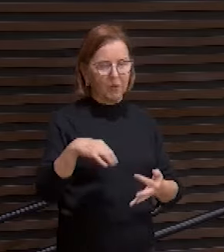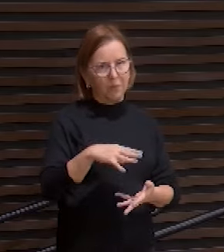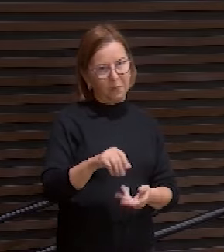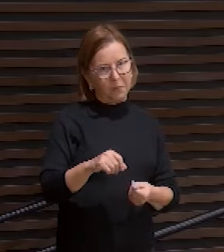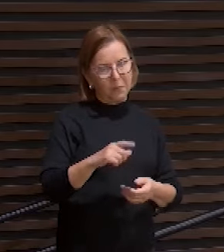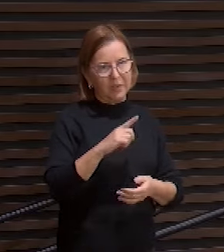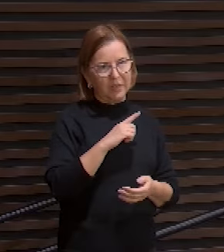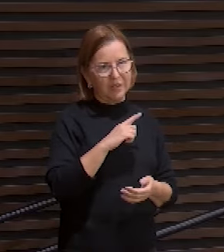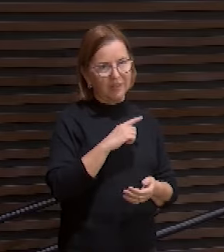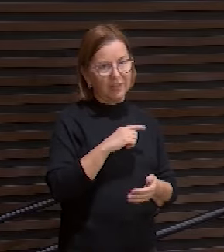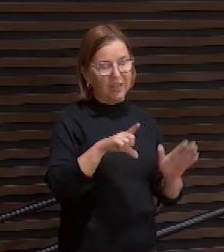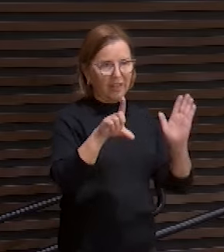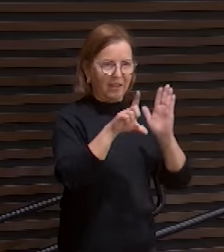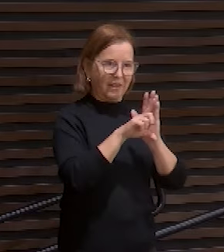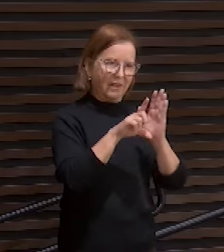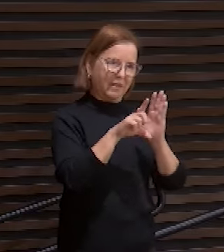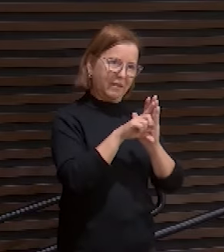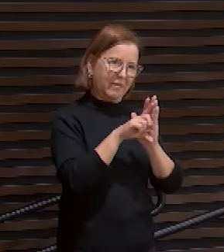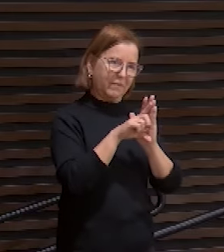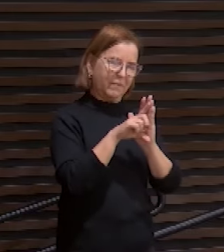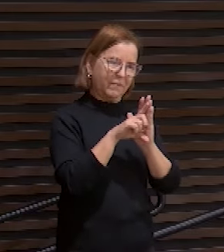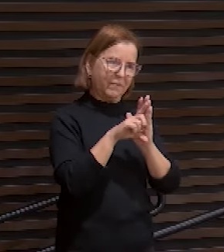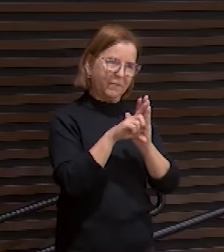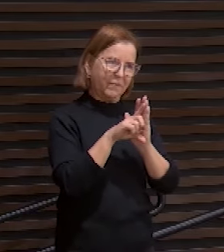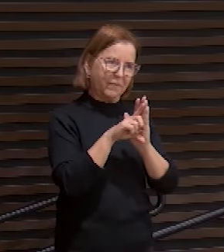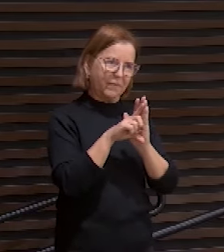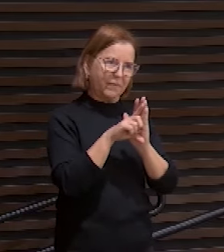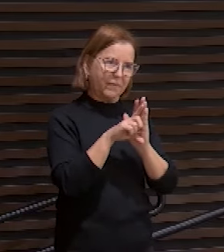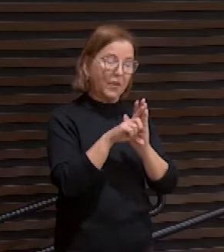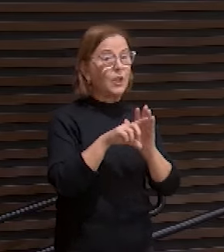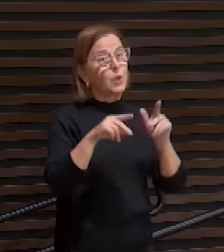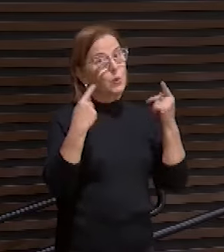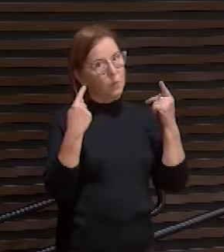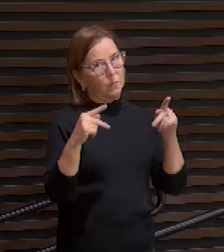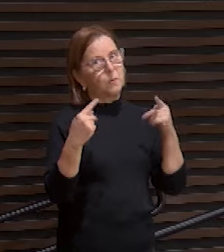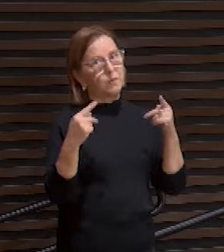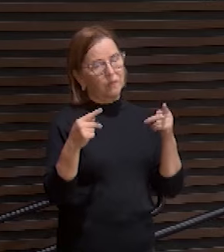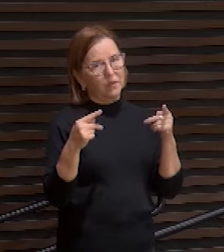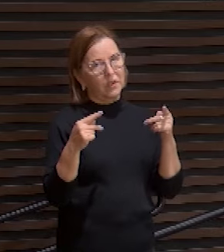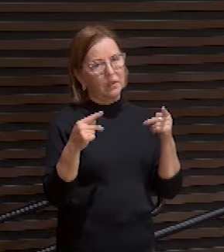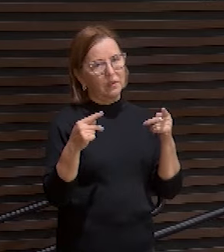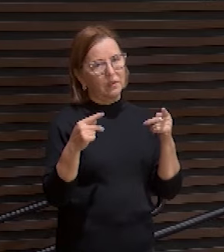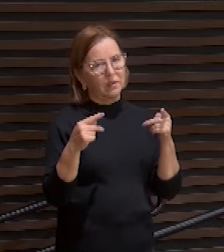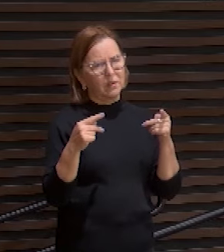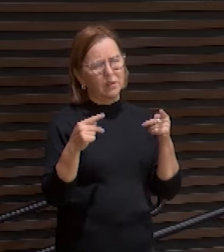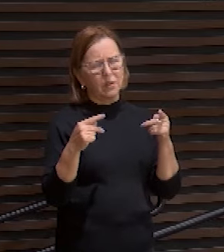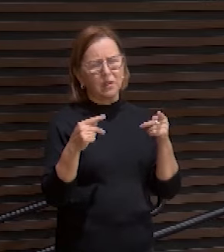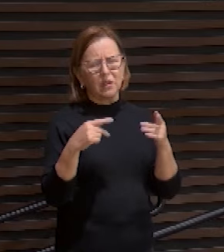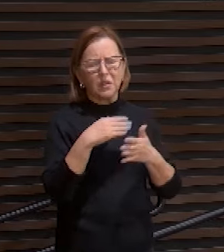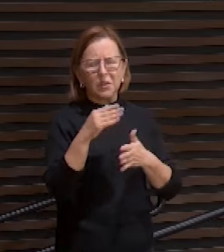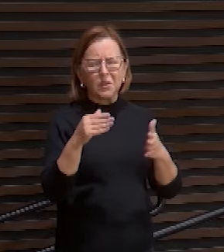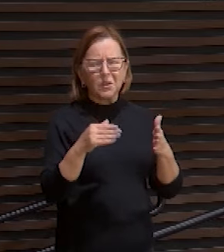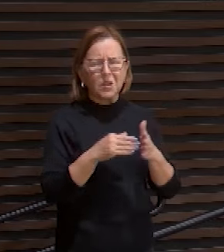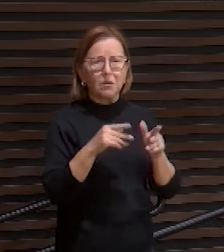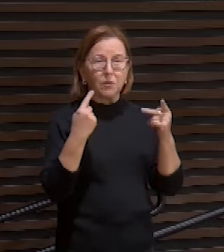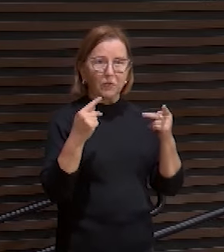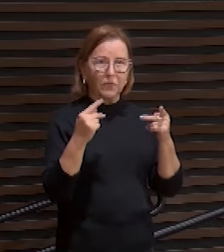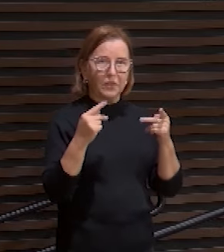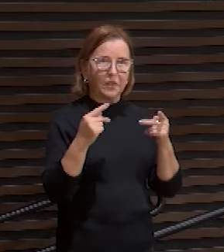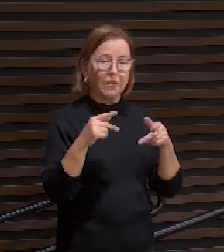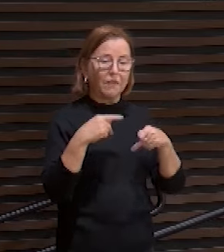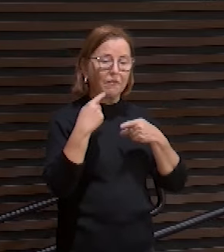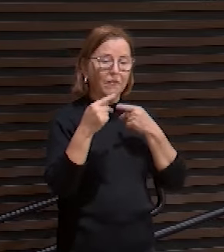tinha a lei e os profetas, todas as profecias apontando para o Messias.